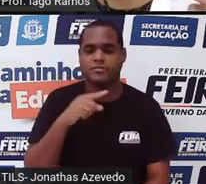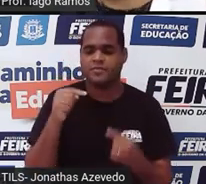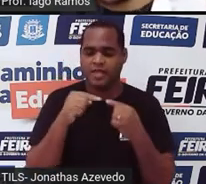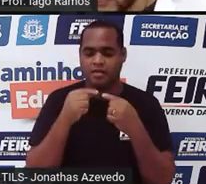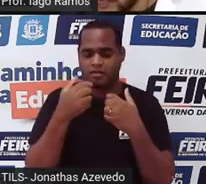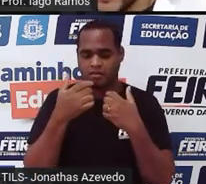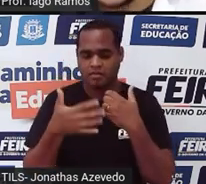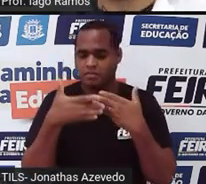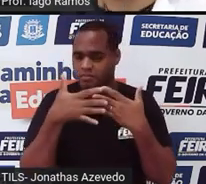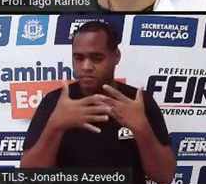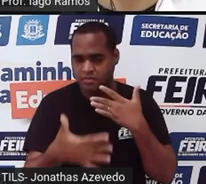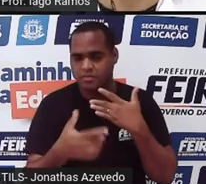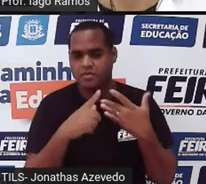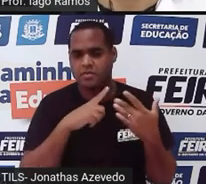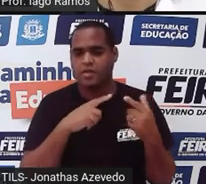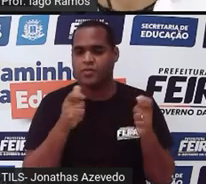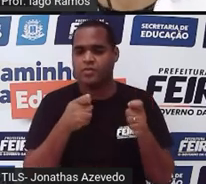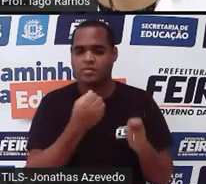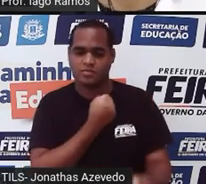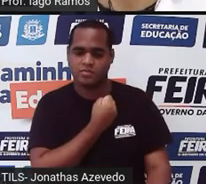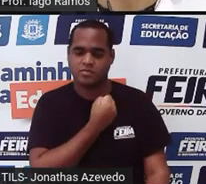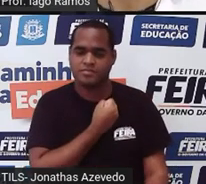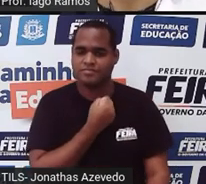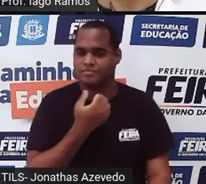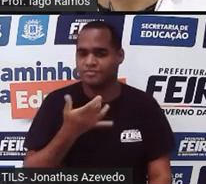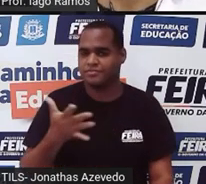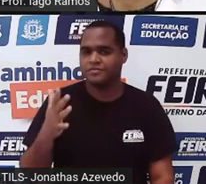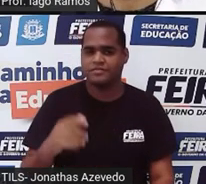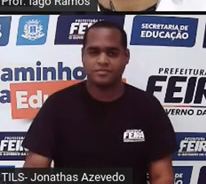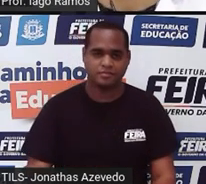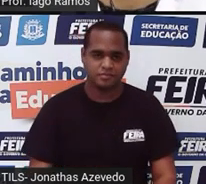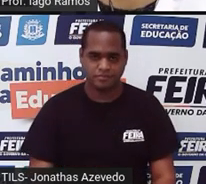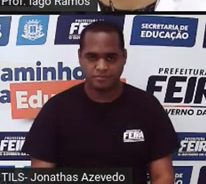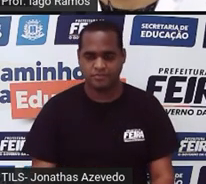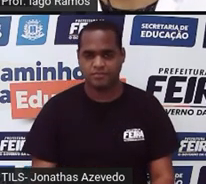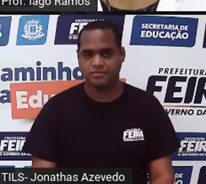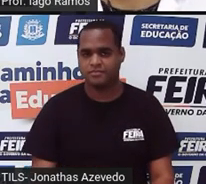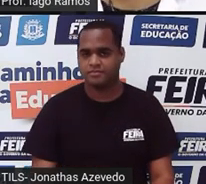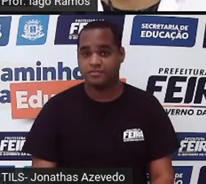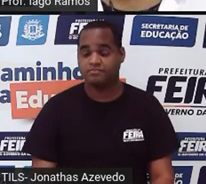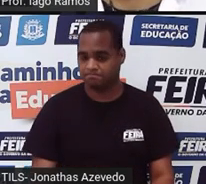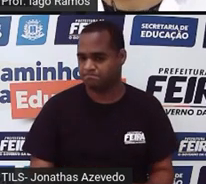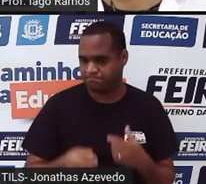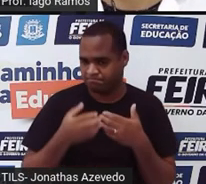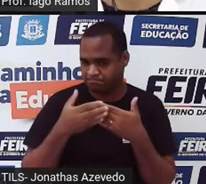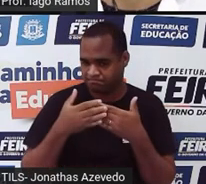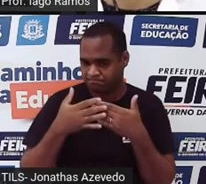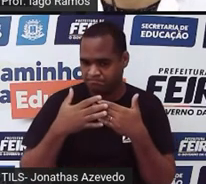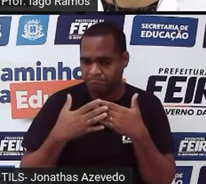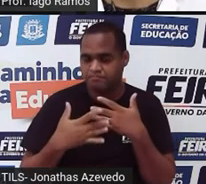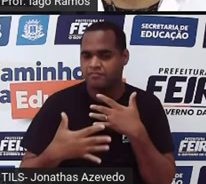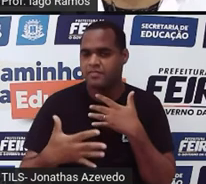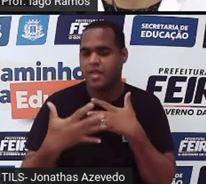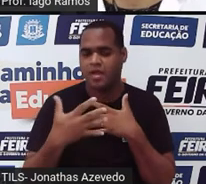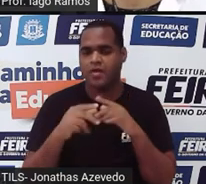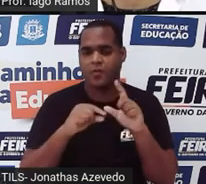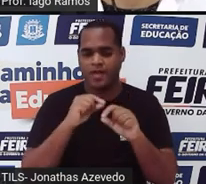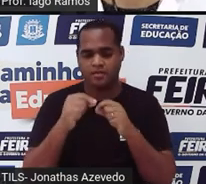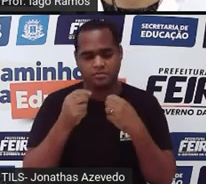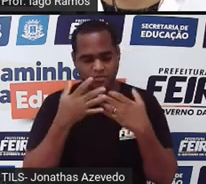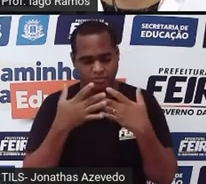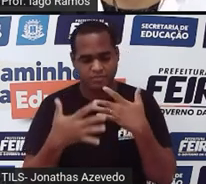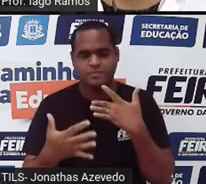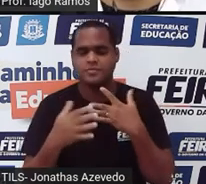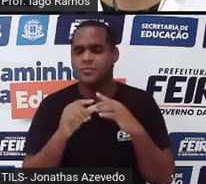sequência com os números triangulares. Ok? Porque a partir dessa sequência